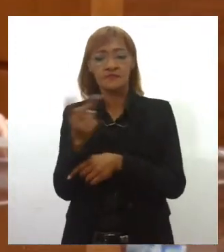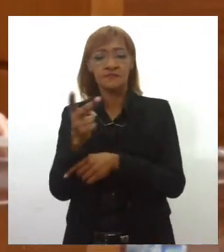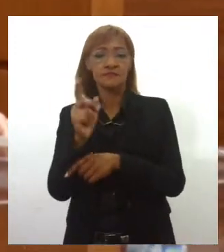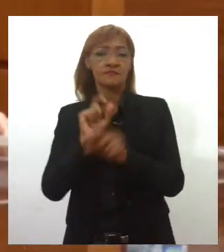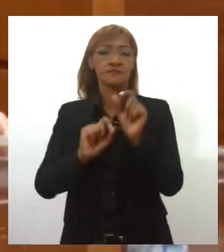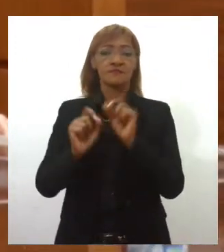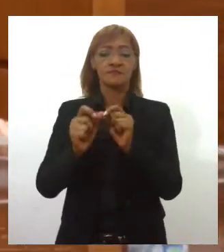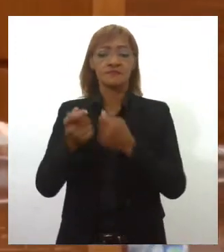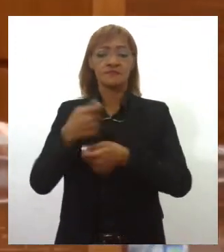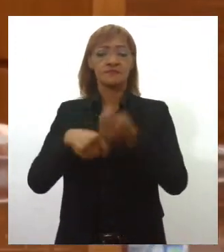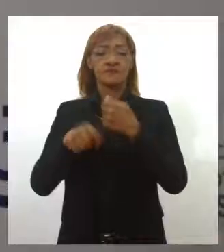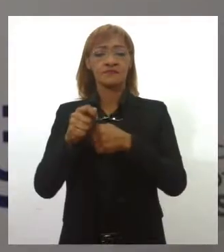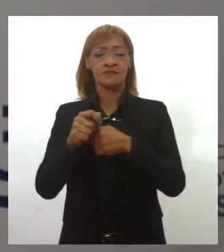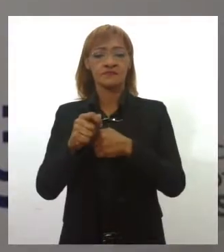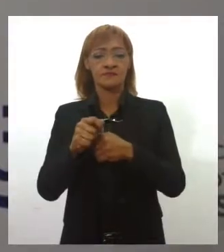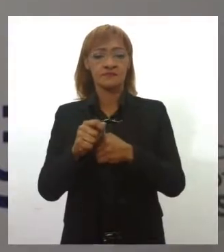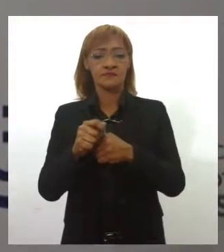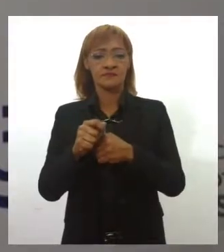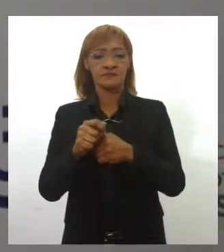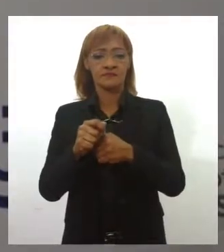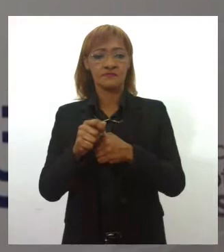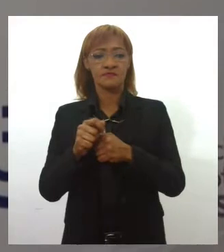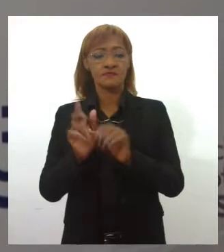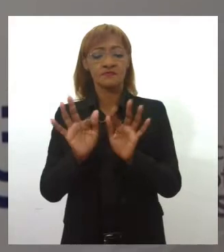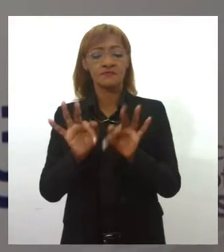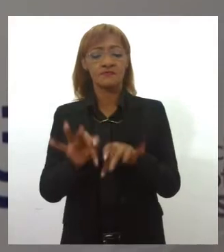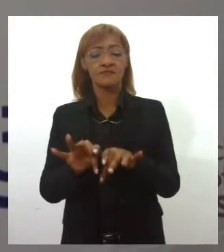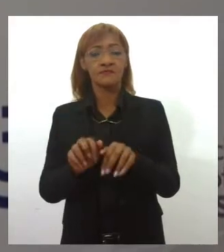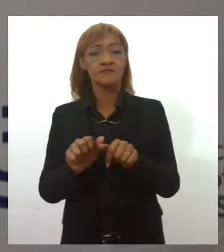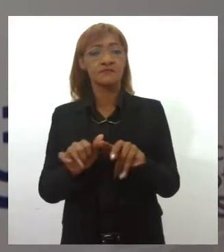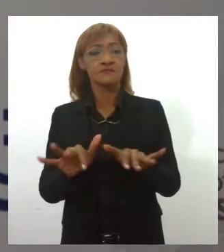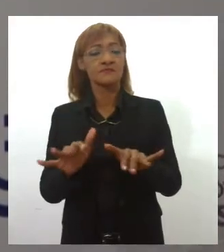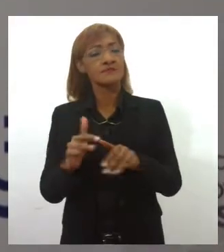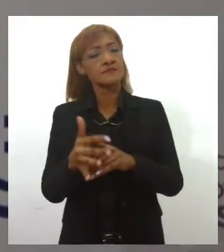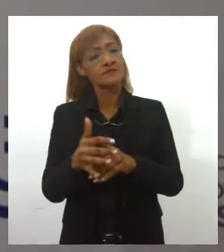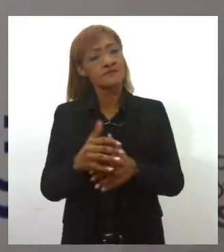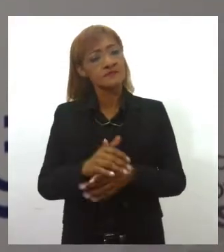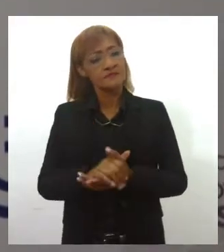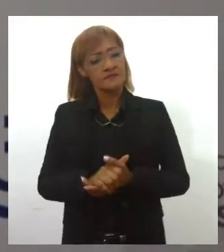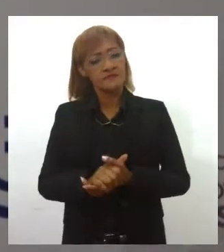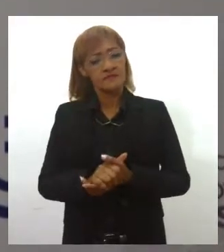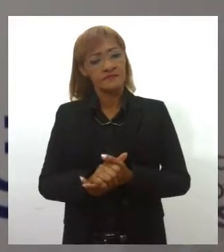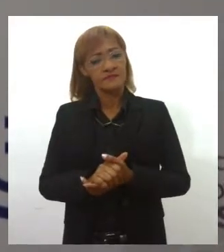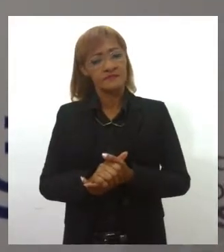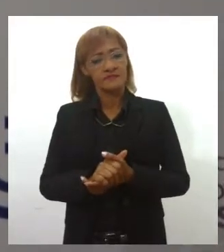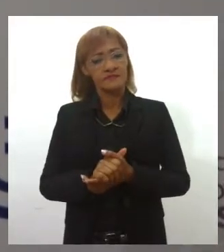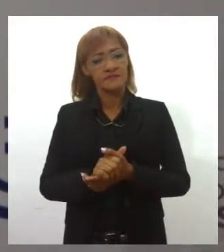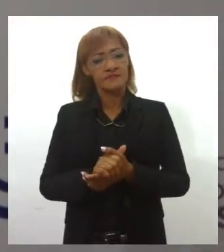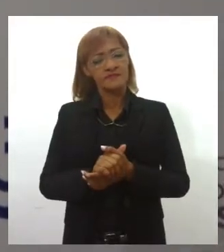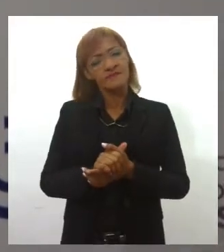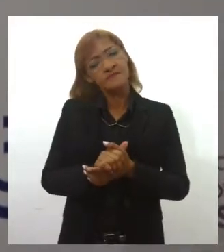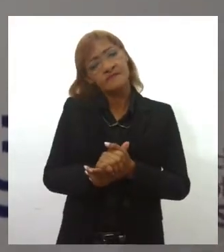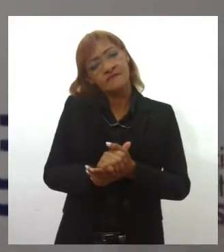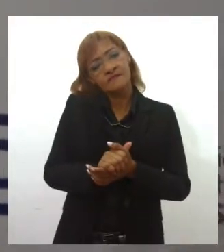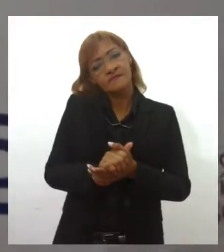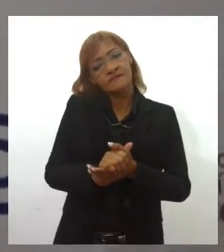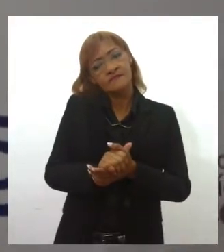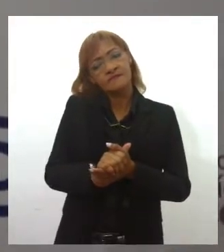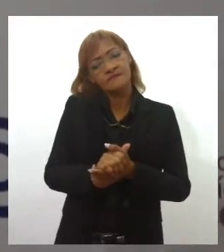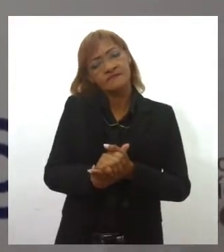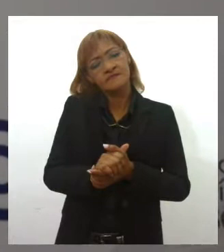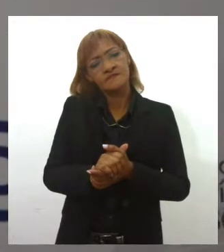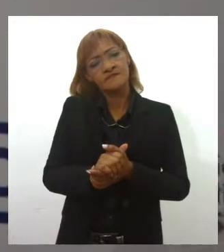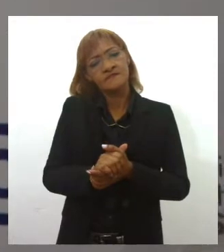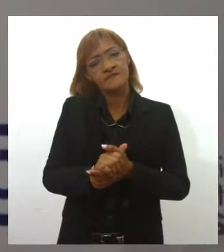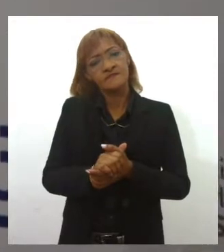econômica no pós-pandemia. O plano de desenvolvimento de Sergipe, desenvolvido pela Alese em parceria com o Dom Cabral, ela pensa